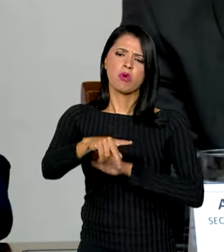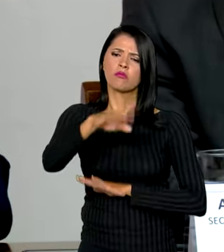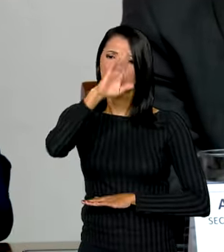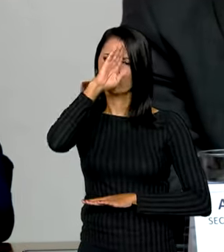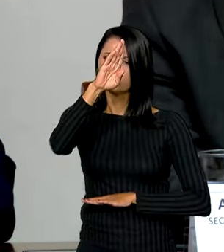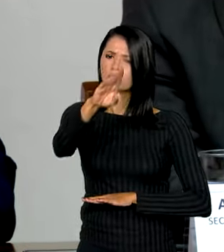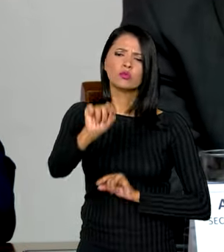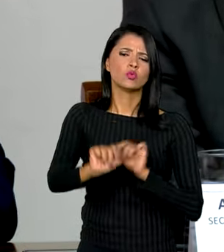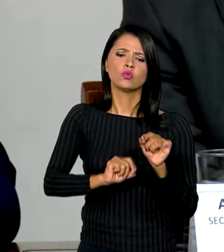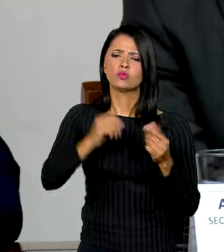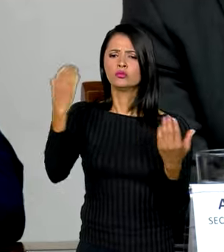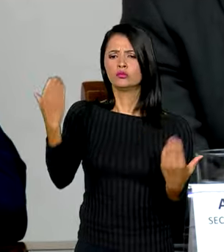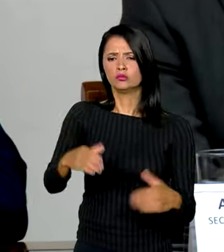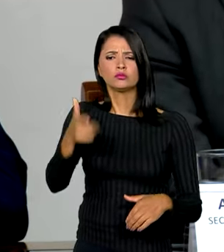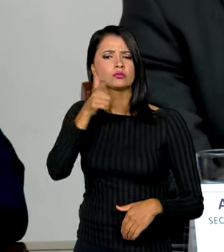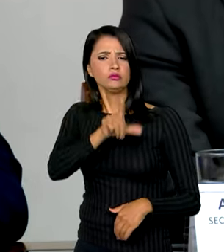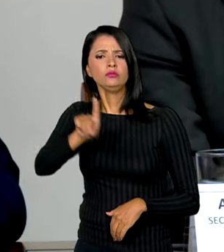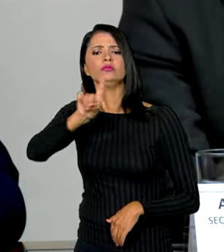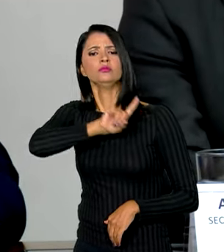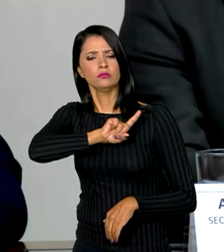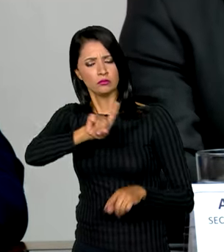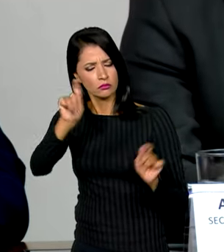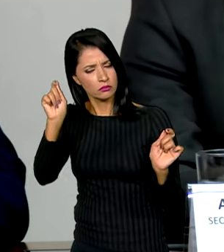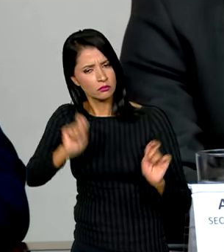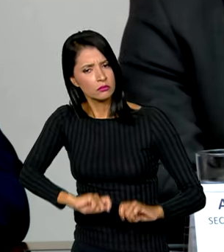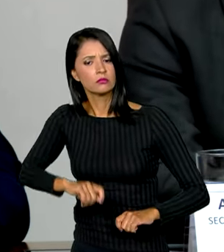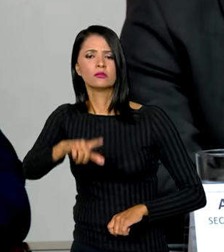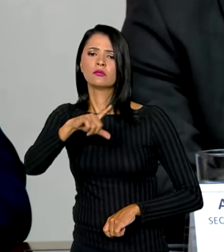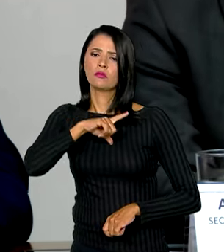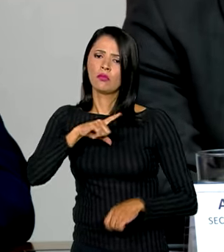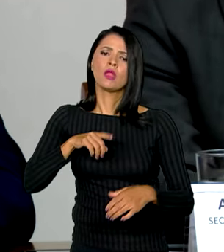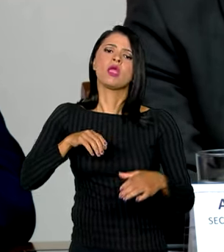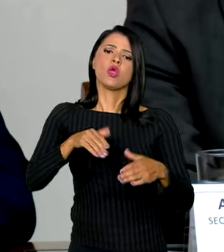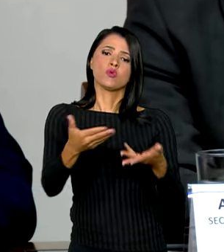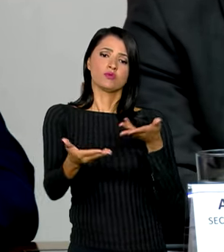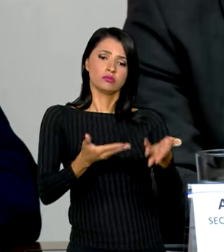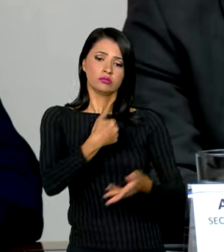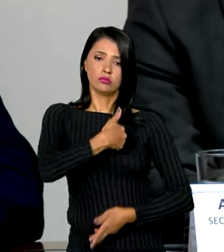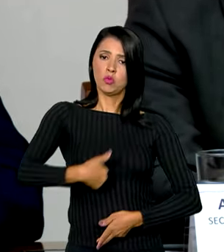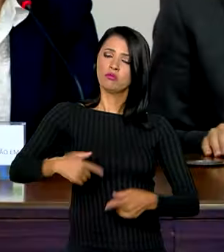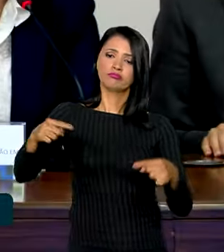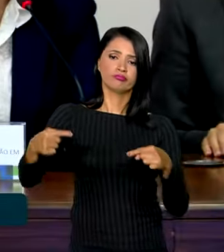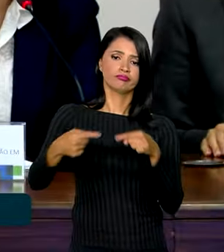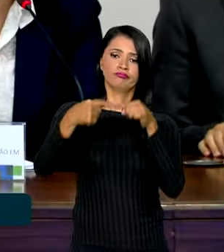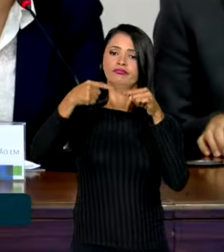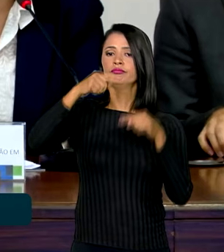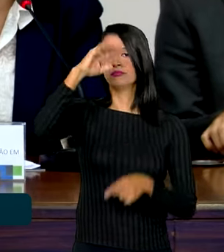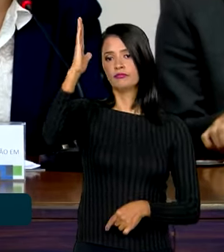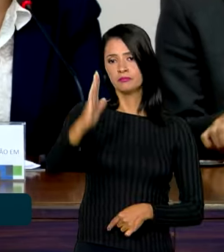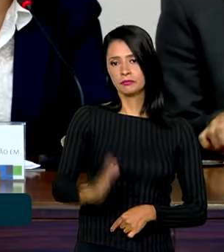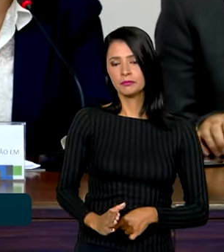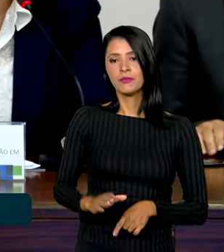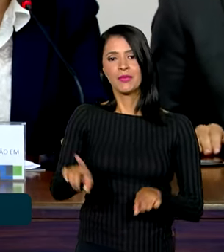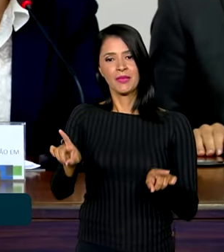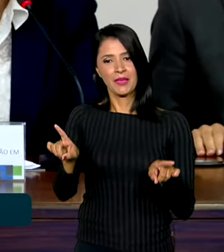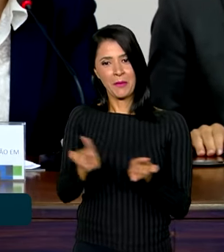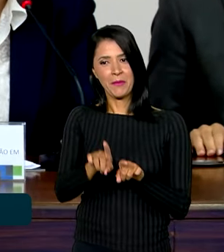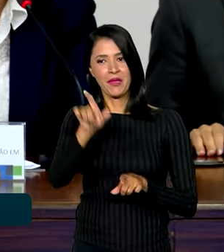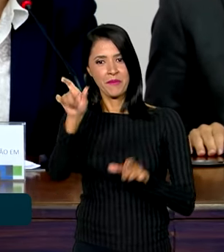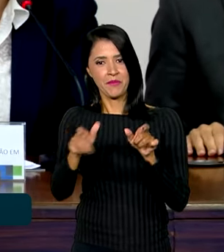que a gente consiga ter um serviço público, os servidores públicos brasileiros, com a cara do Brasil. Além disso, os candidatos